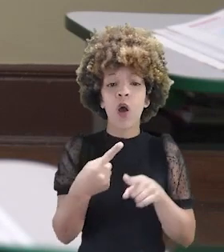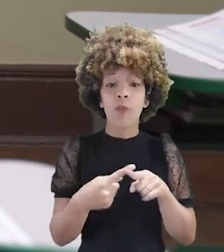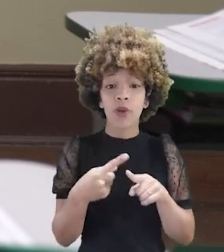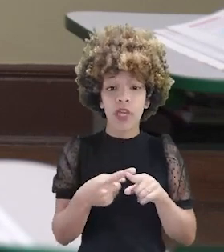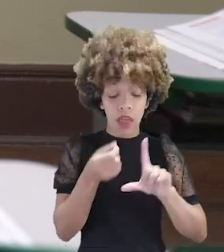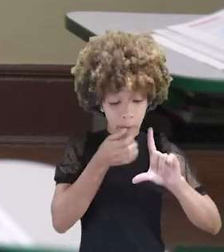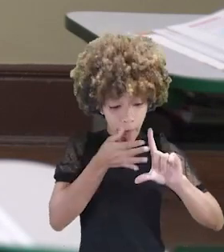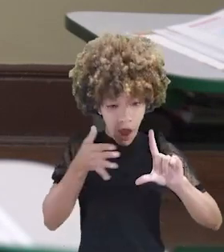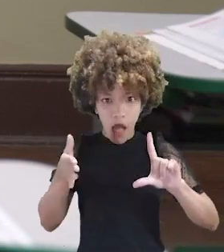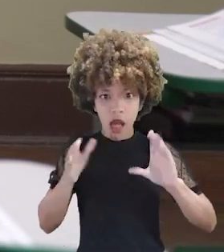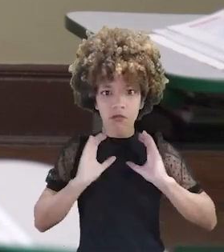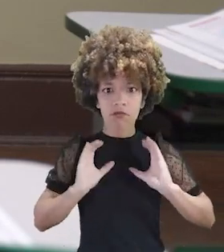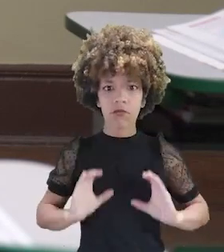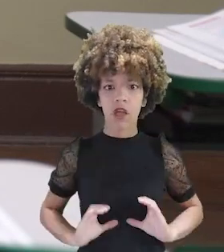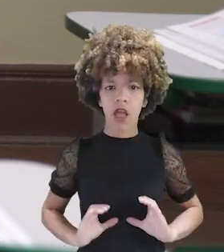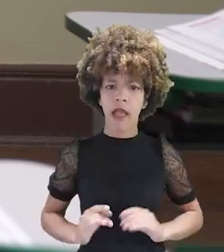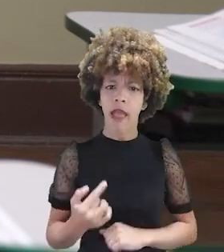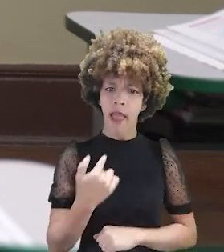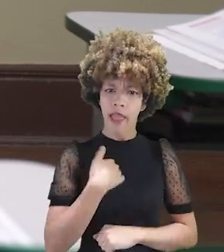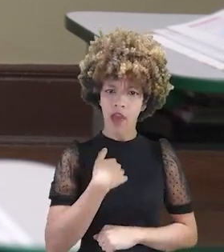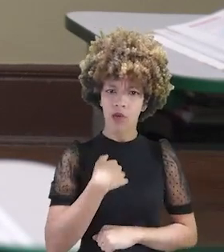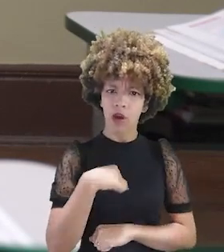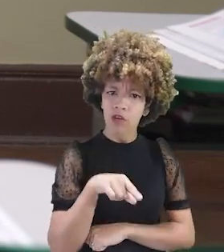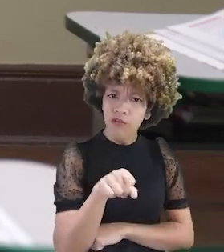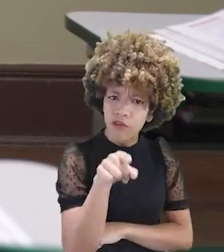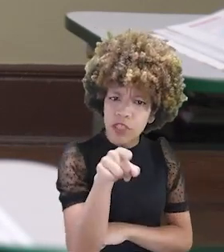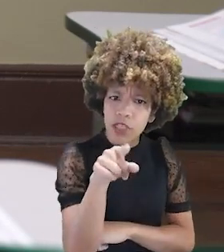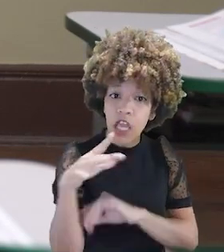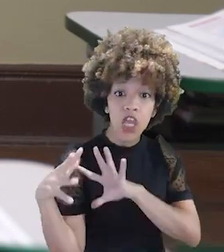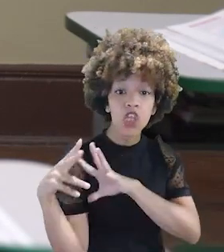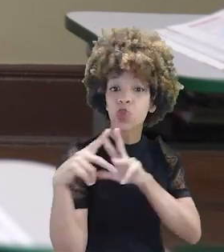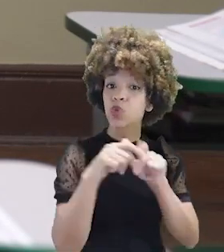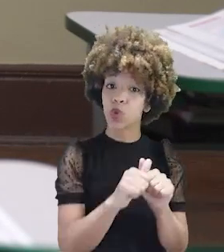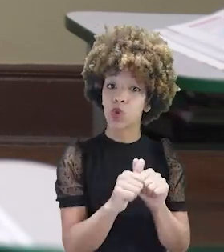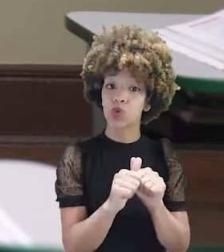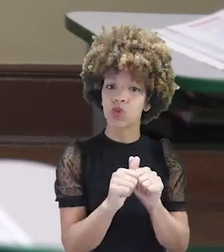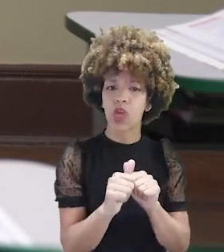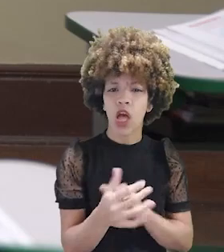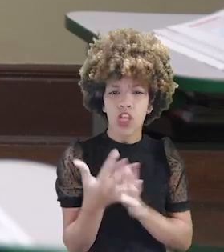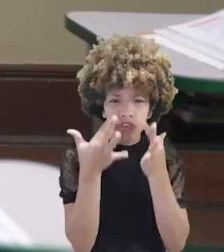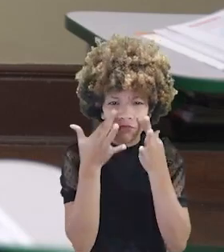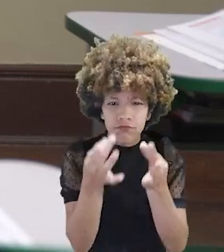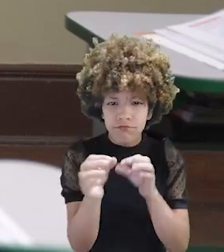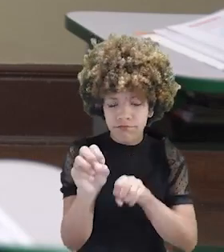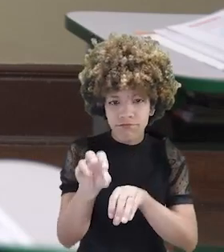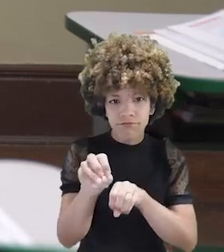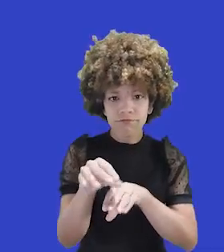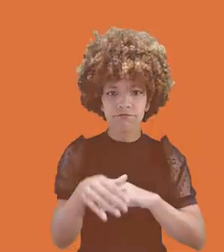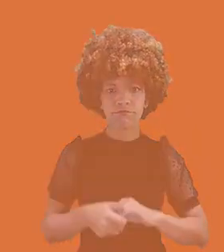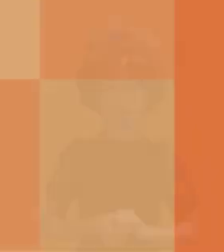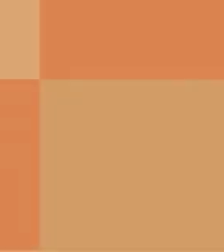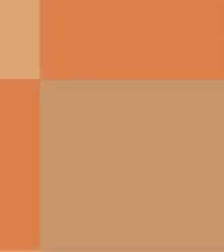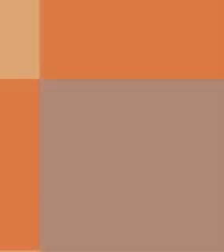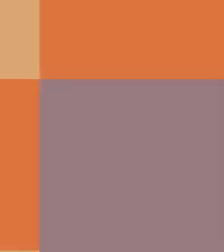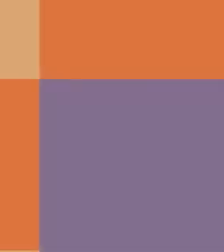Porque nessa trilha de cidadania, eu, você e todos nós estamos de olho na educação.